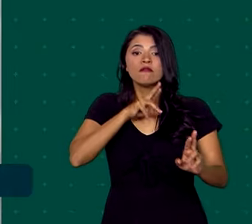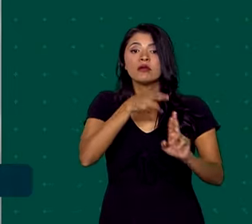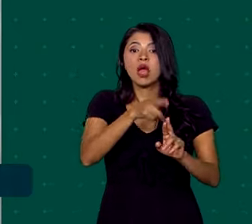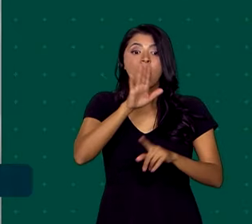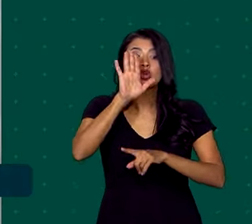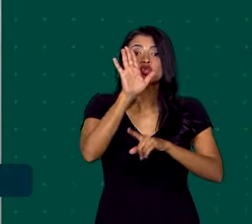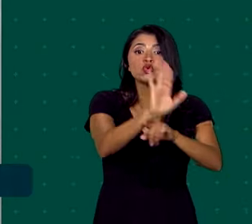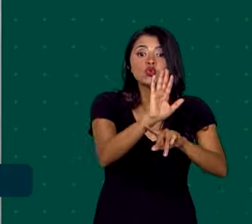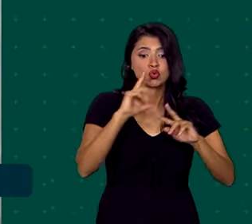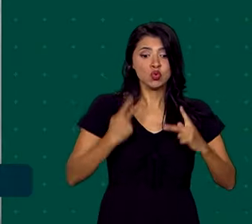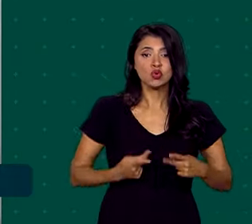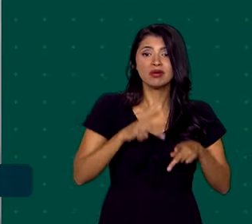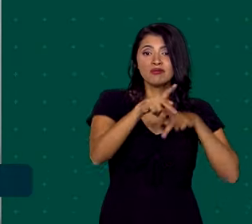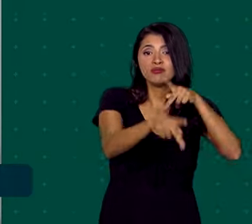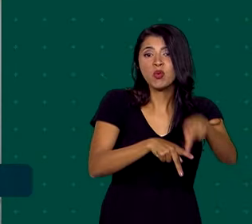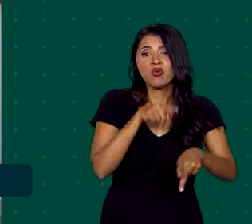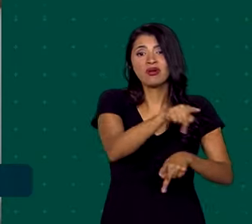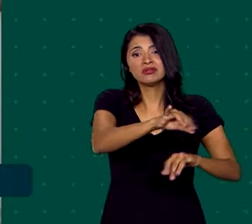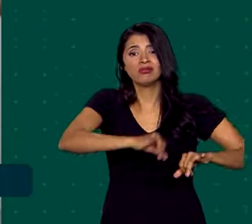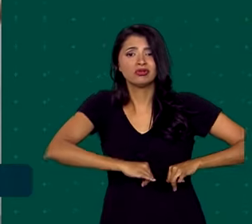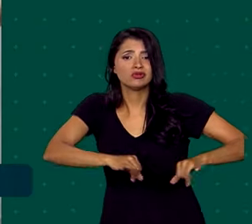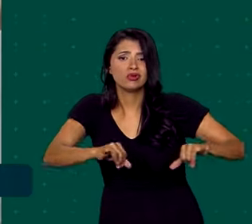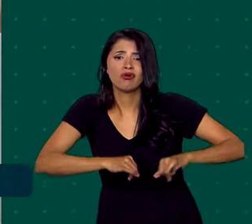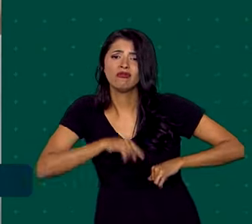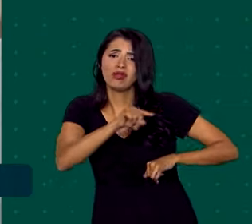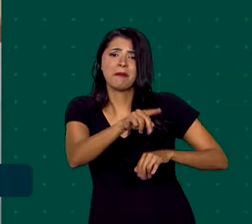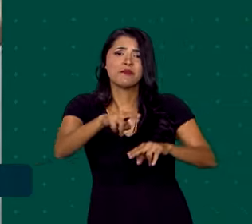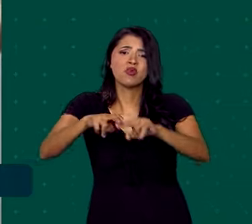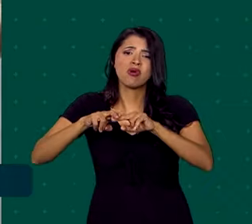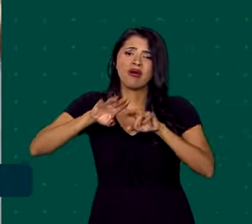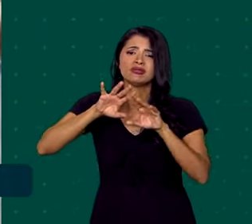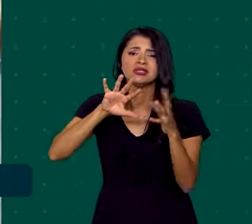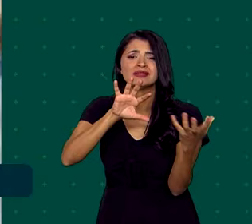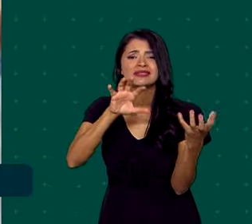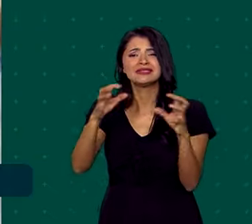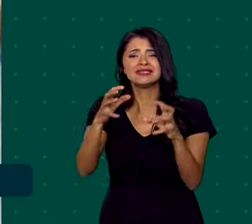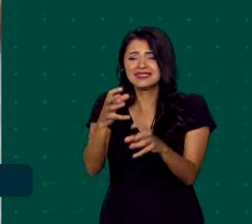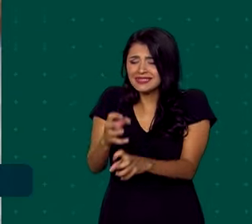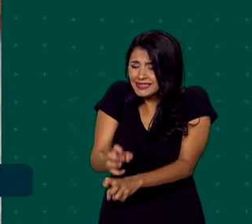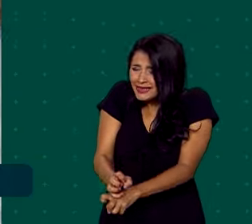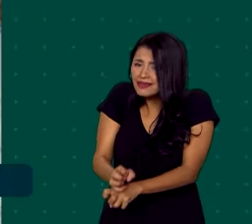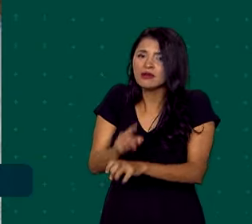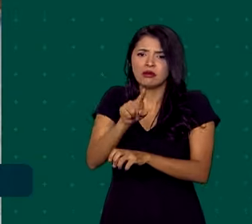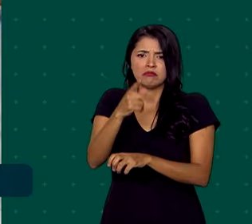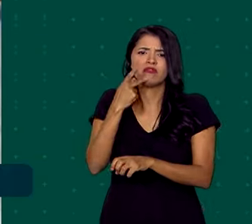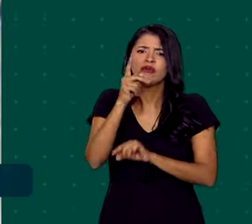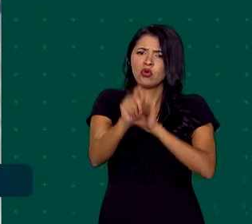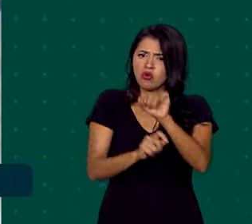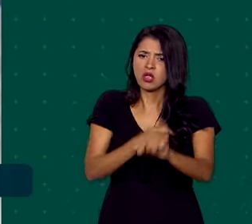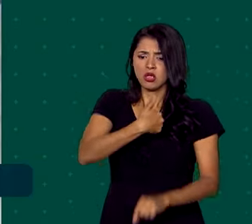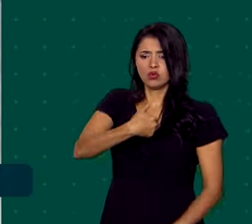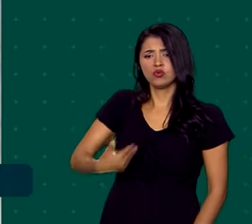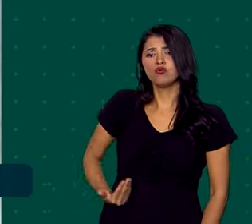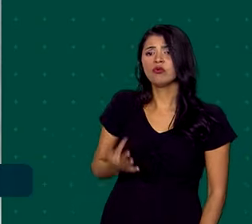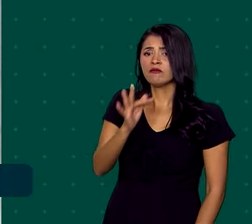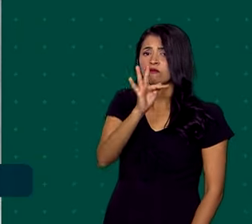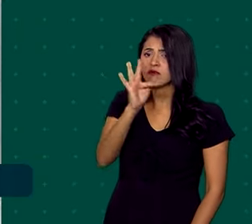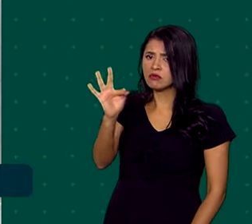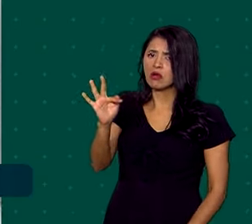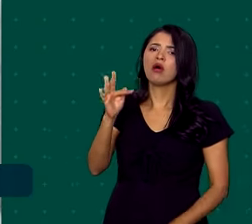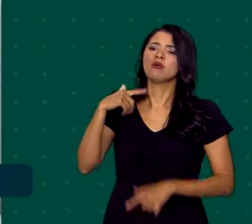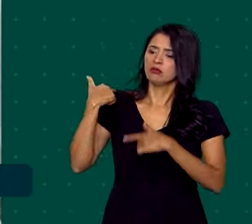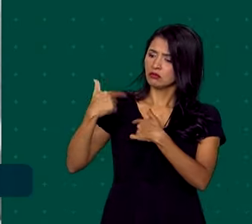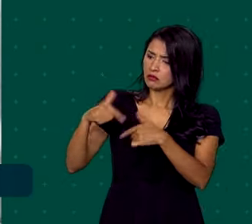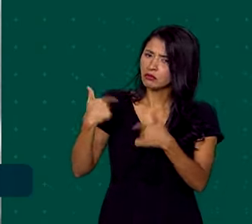ajuda humanitária à população que sofre com a seca. Mas Valdez Góes ressaltou que o governo federal está